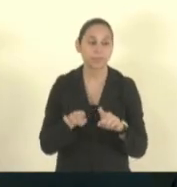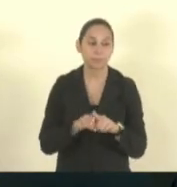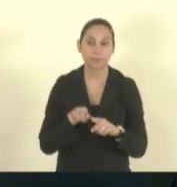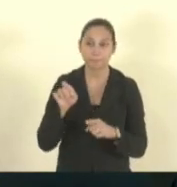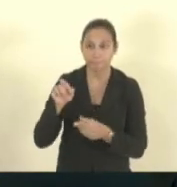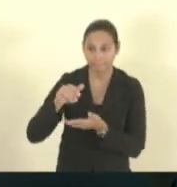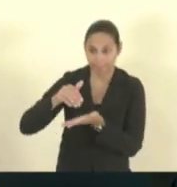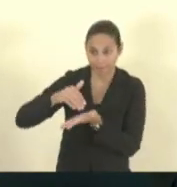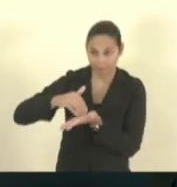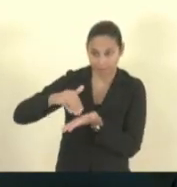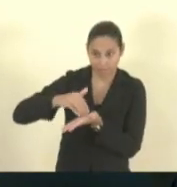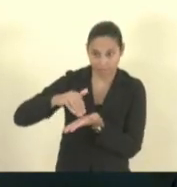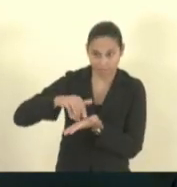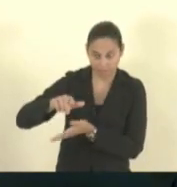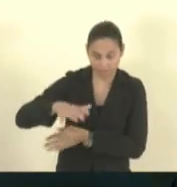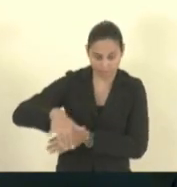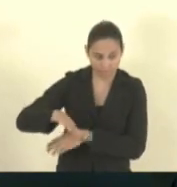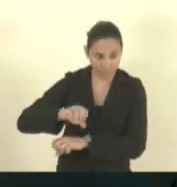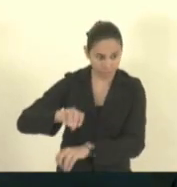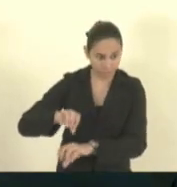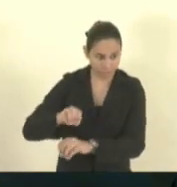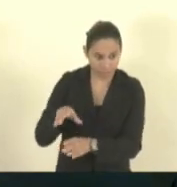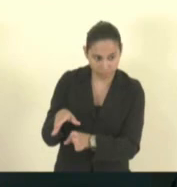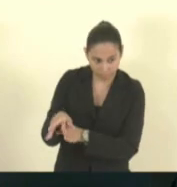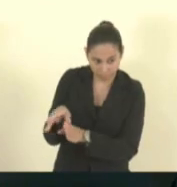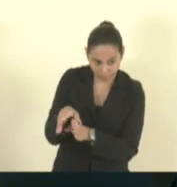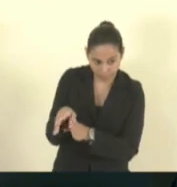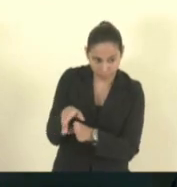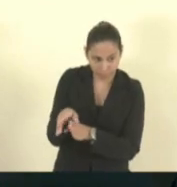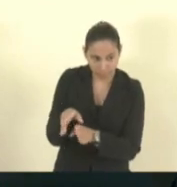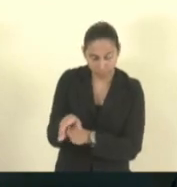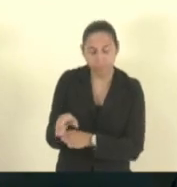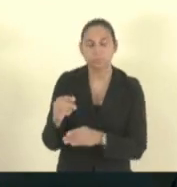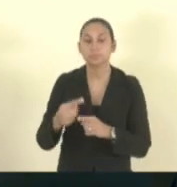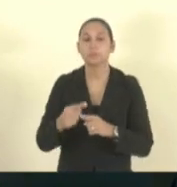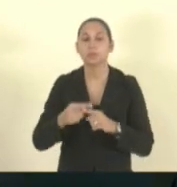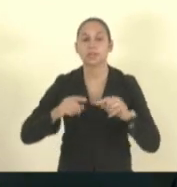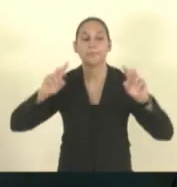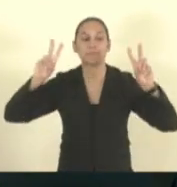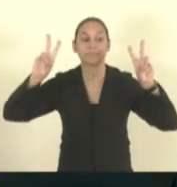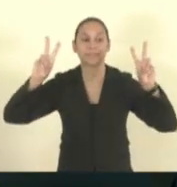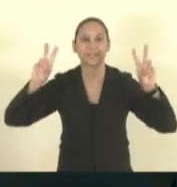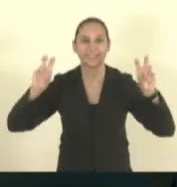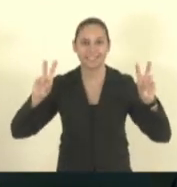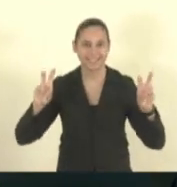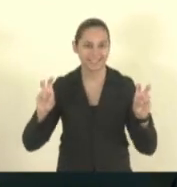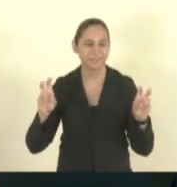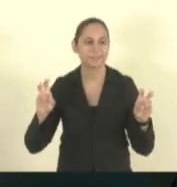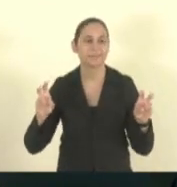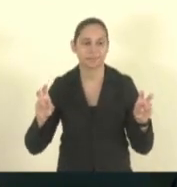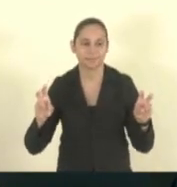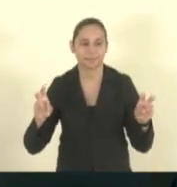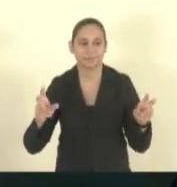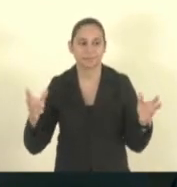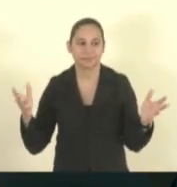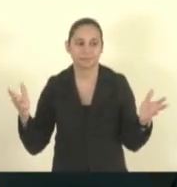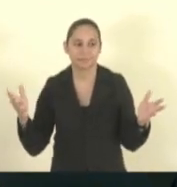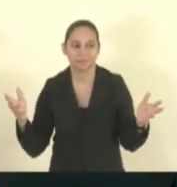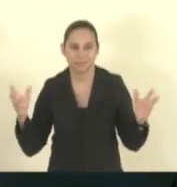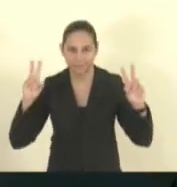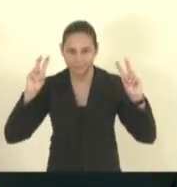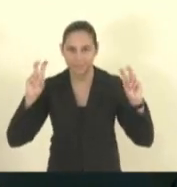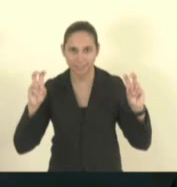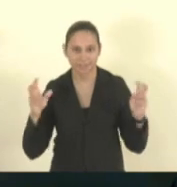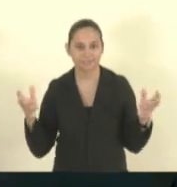como é um tema vamos dizer assim que está sendo tocado há pouco tempo vamos dizer